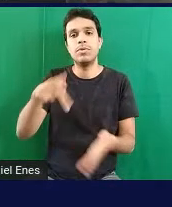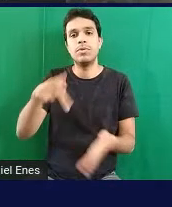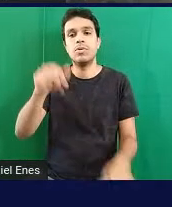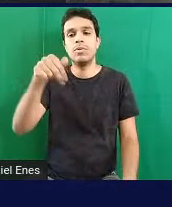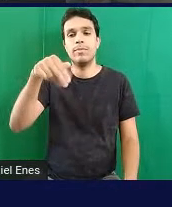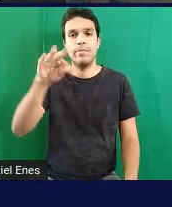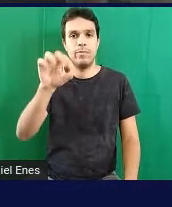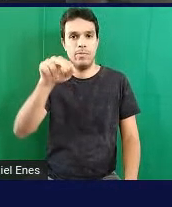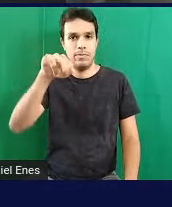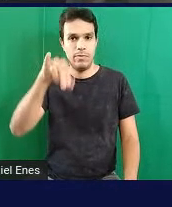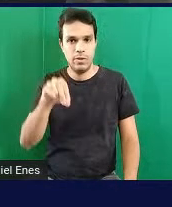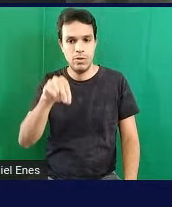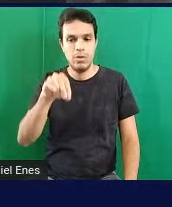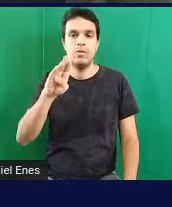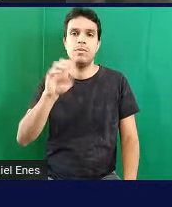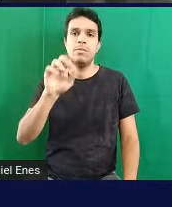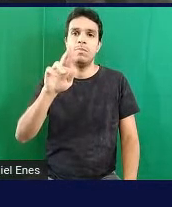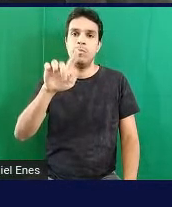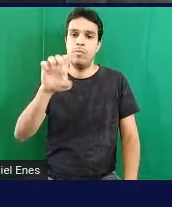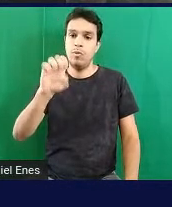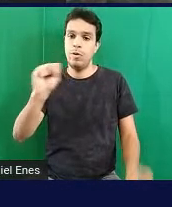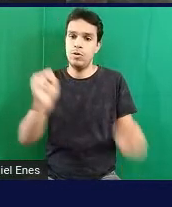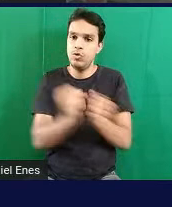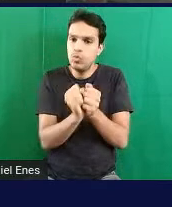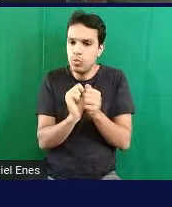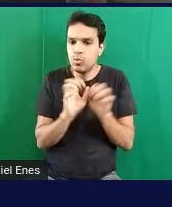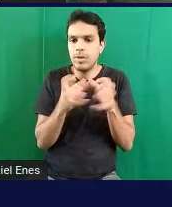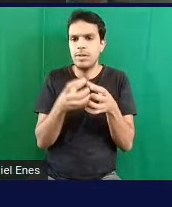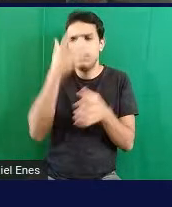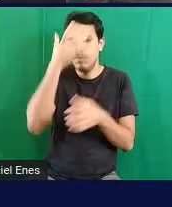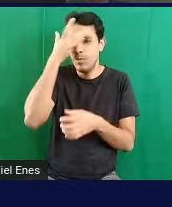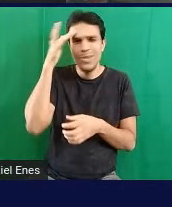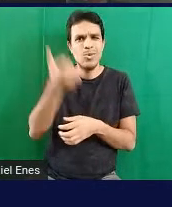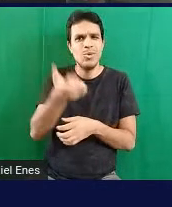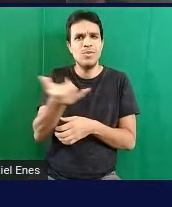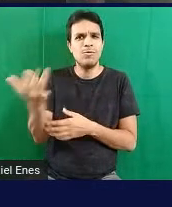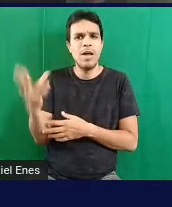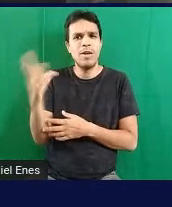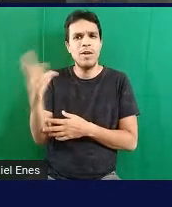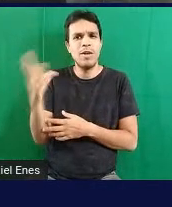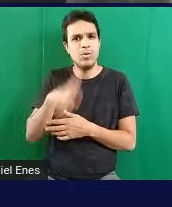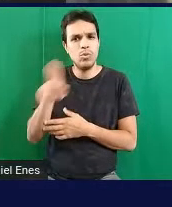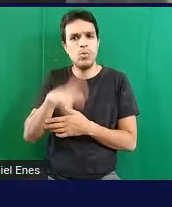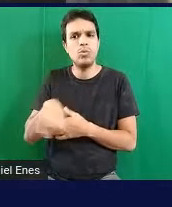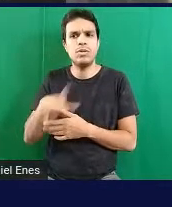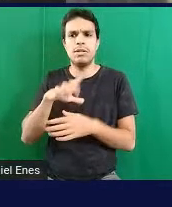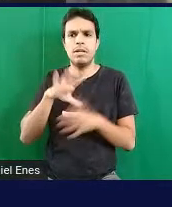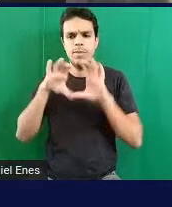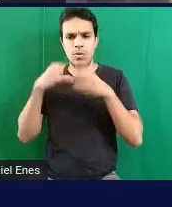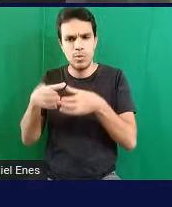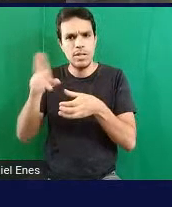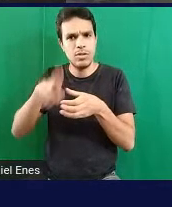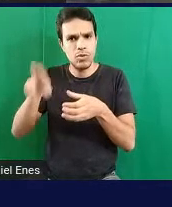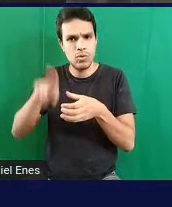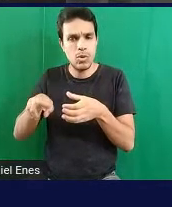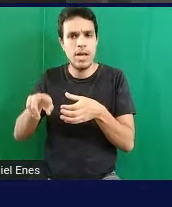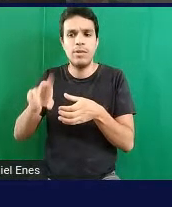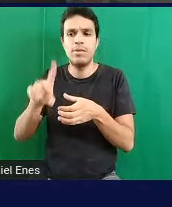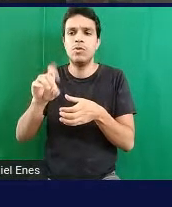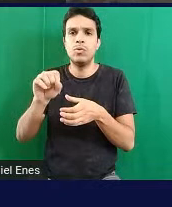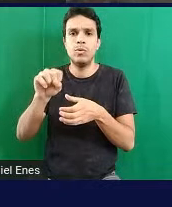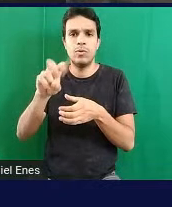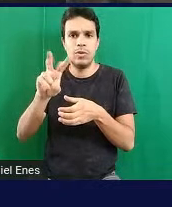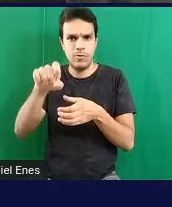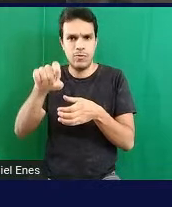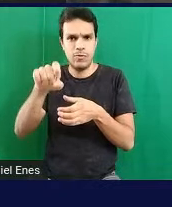equipe. E várias pessoas usam, tem uma grande comunidade de usuários do Dogevox, tanto no Brasil quanto aqui